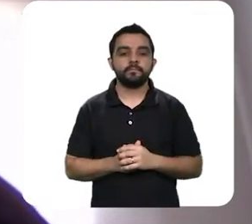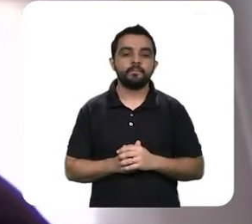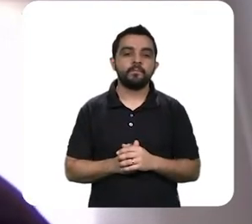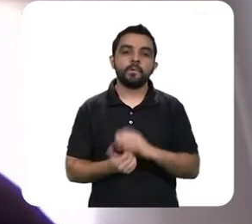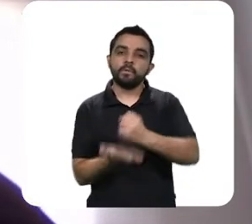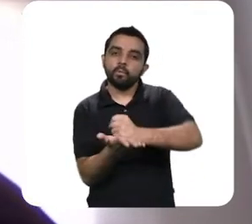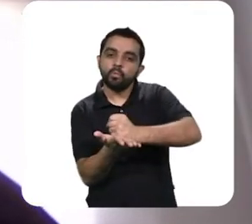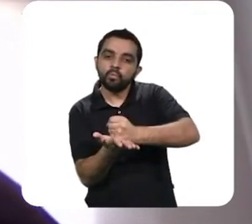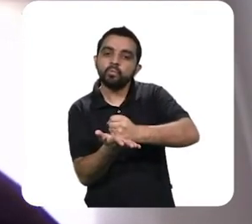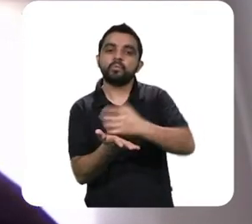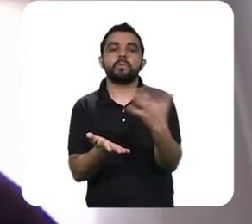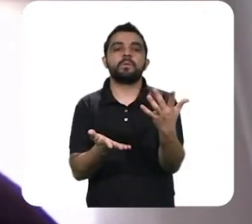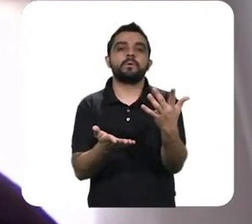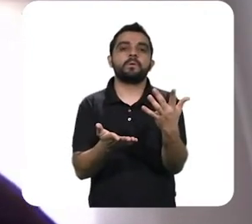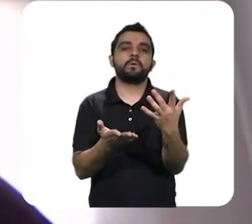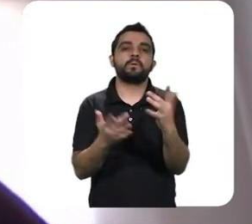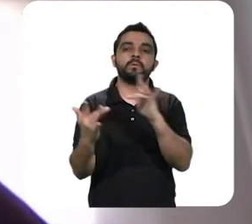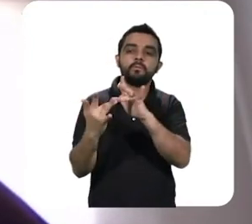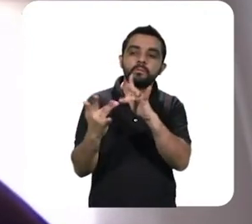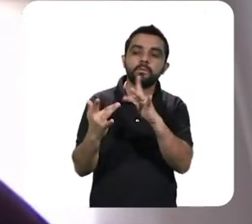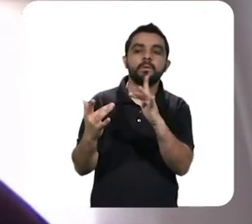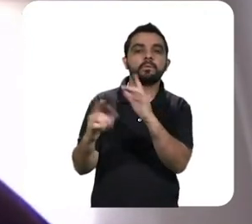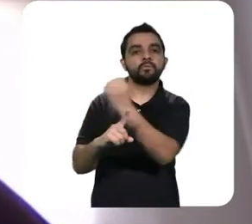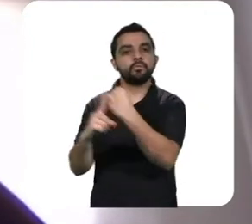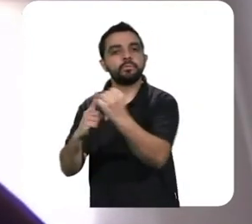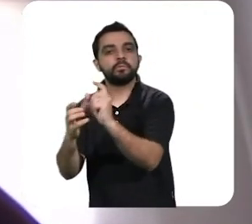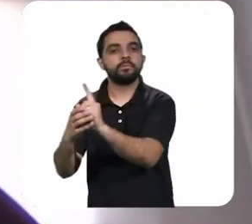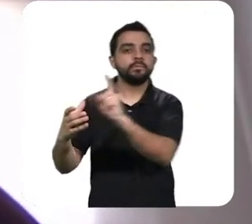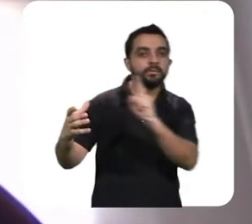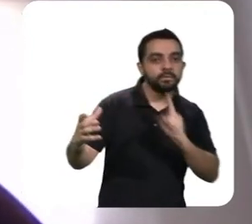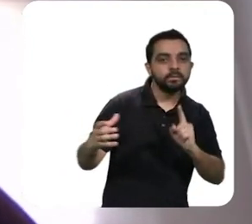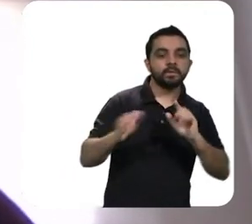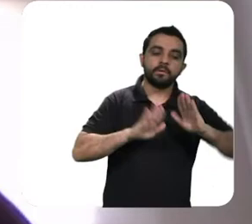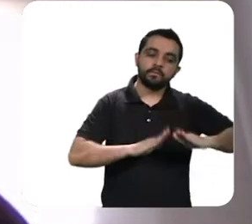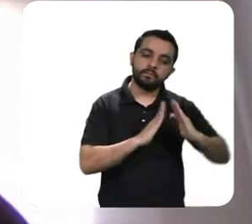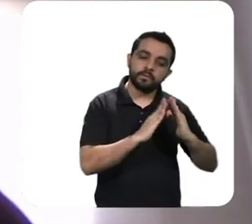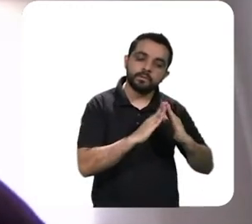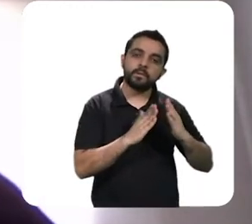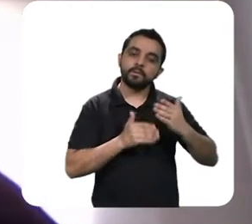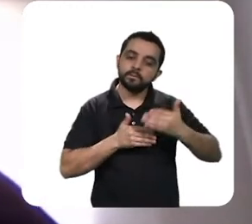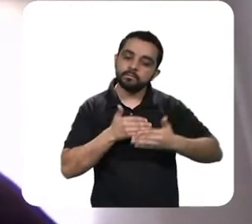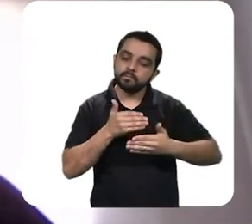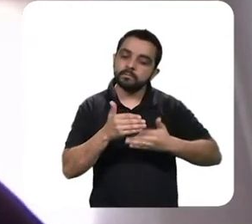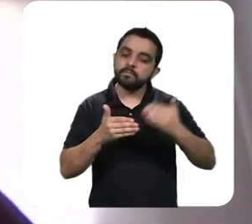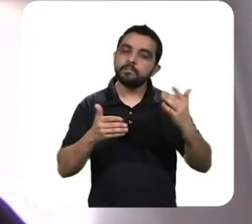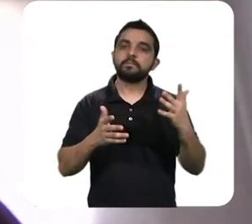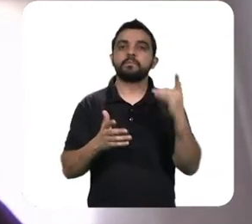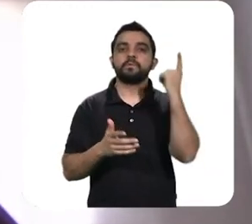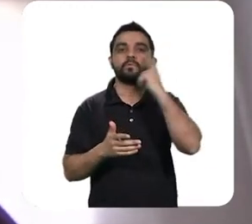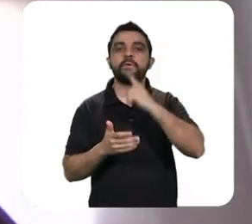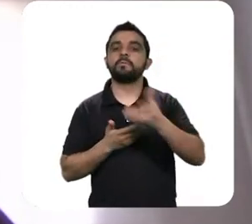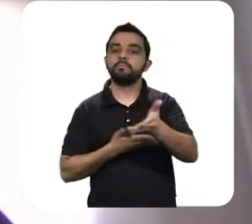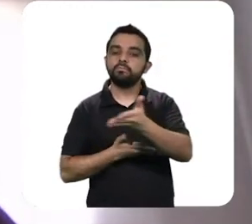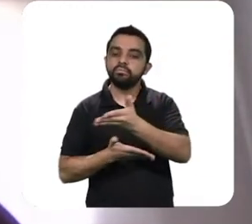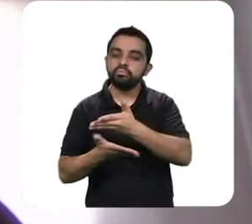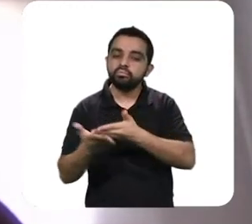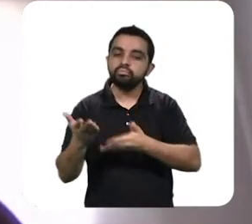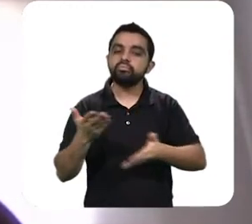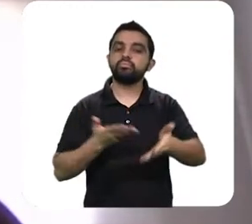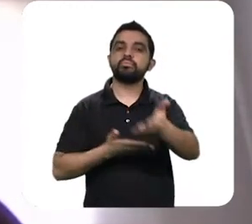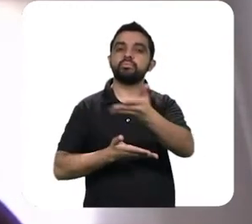proximidade recomendação de isolamento ele vai ele vai ficar mais mitigado